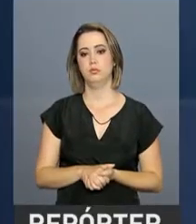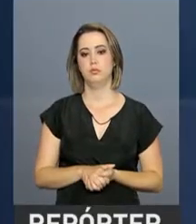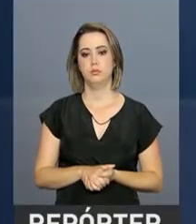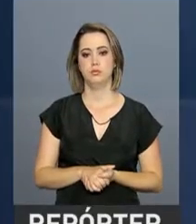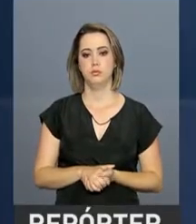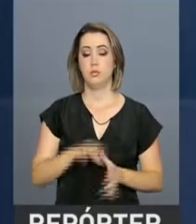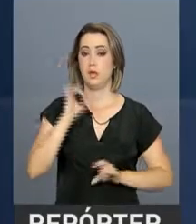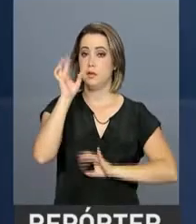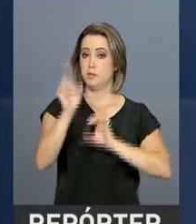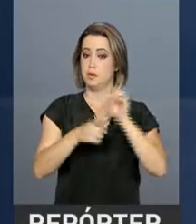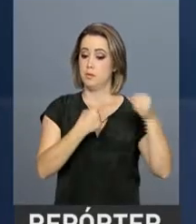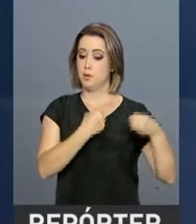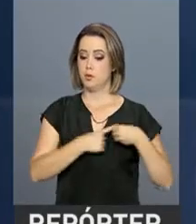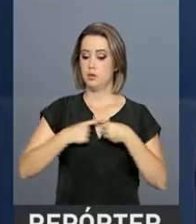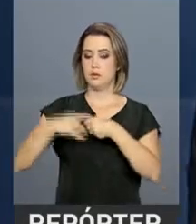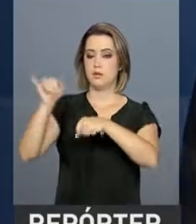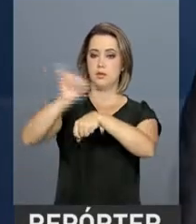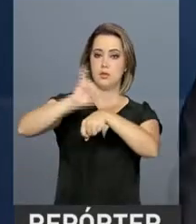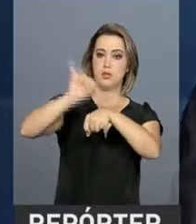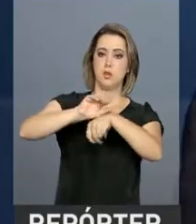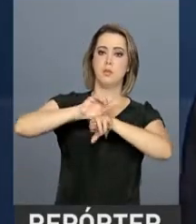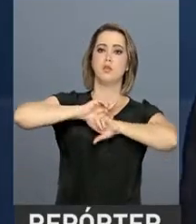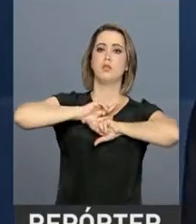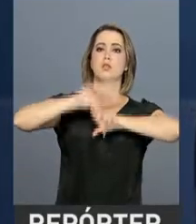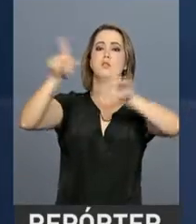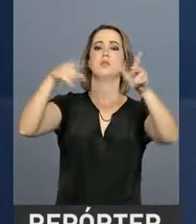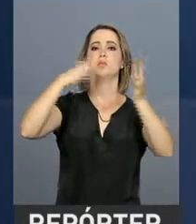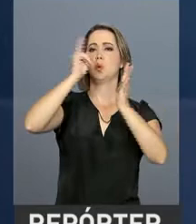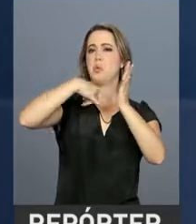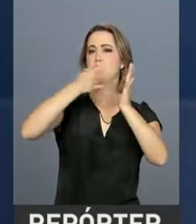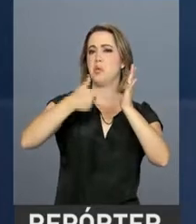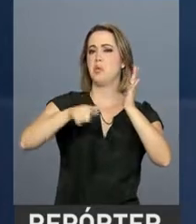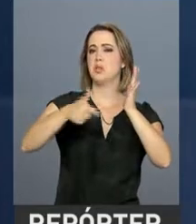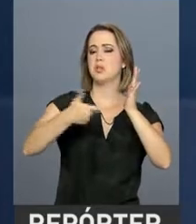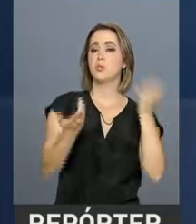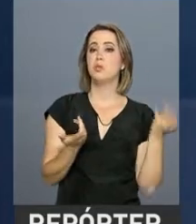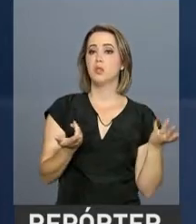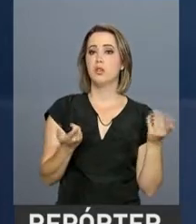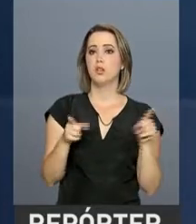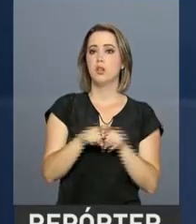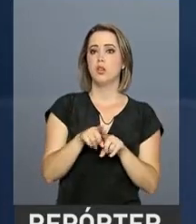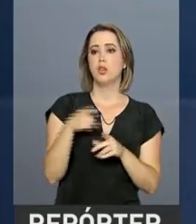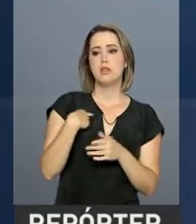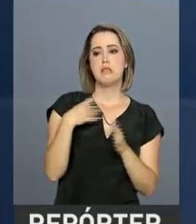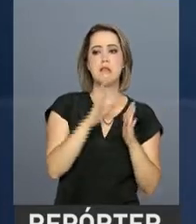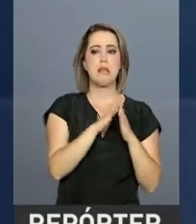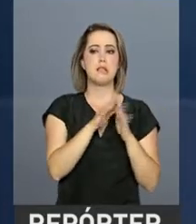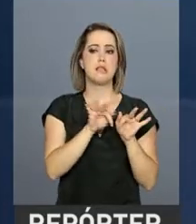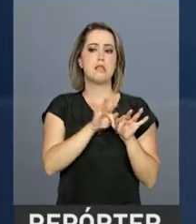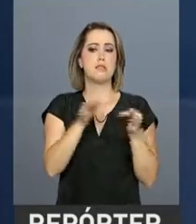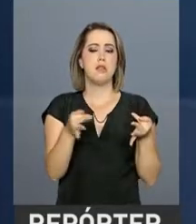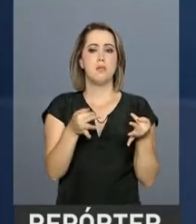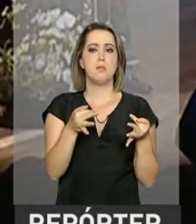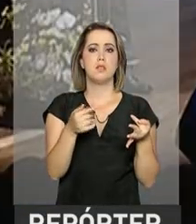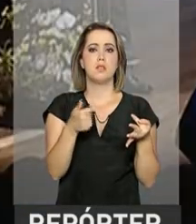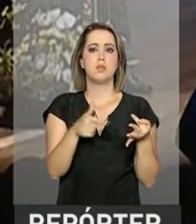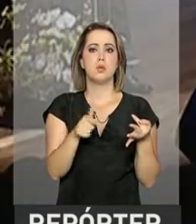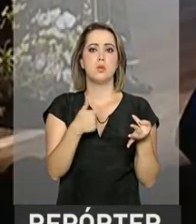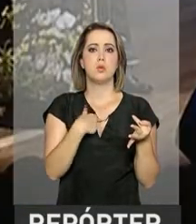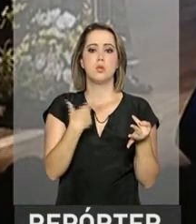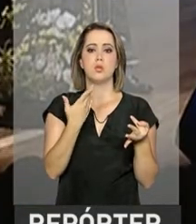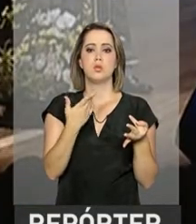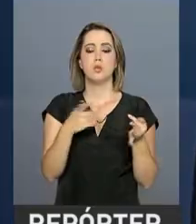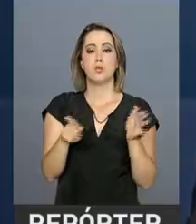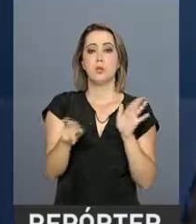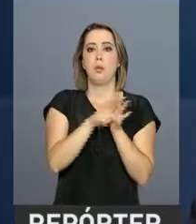Especialmente nas grandes cidades, nas capitais, tem muita gente que não tem endereço. Eles moram em uma casa modesta e não tem nem posse